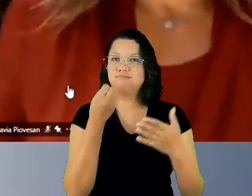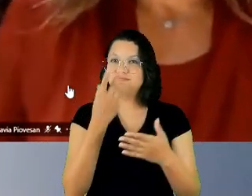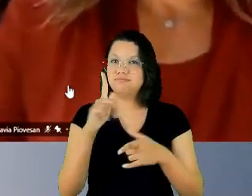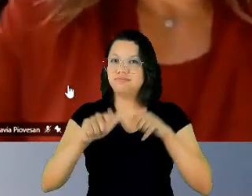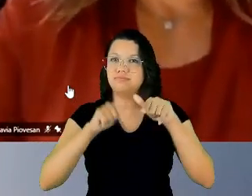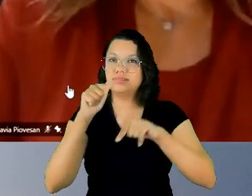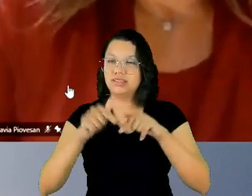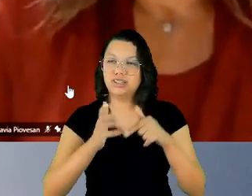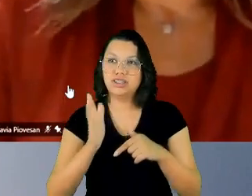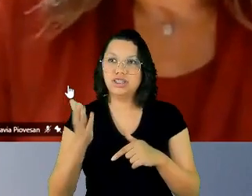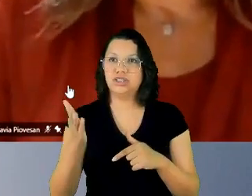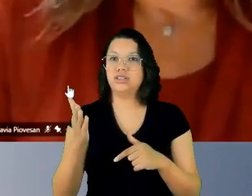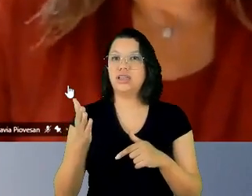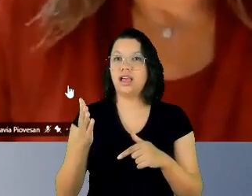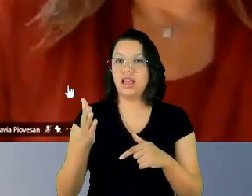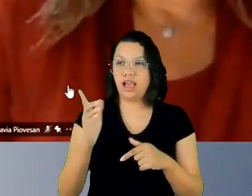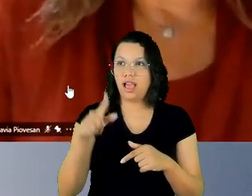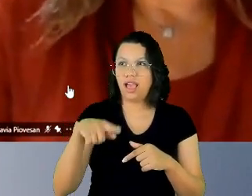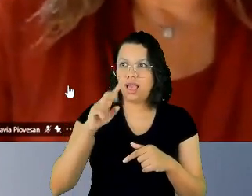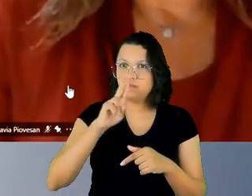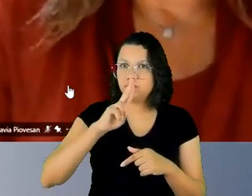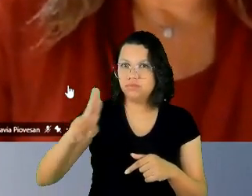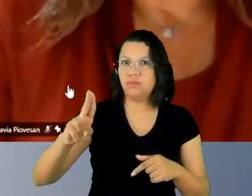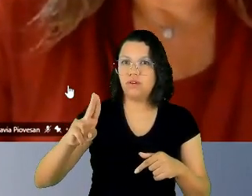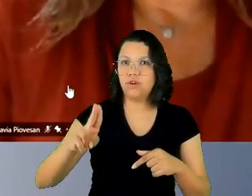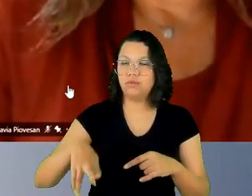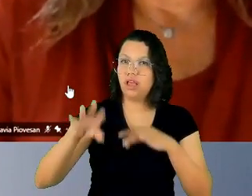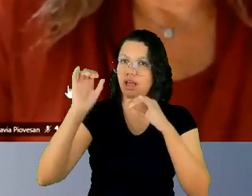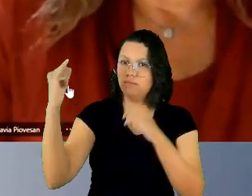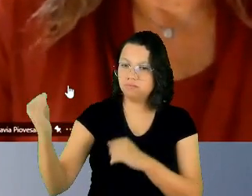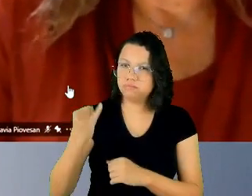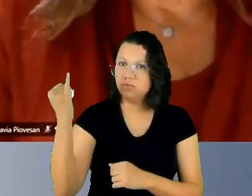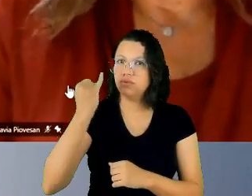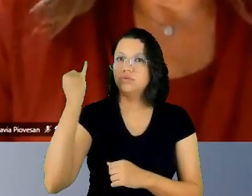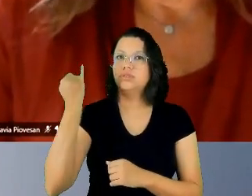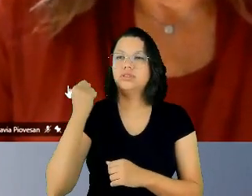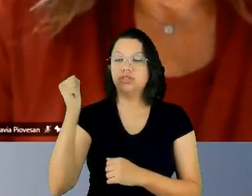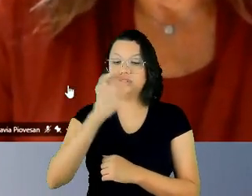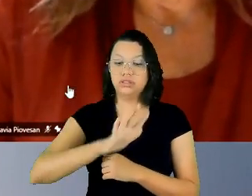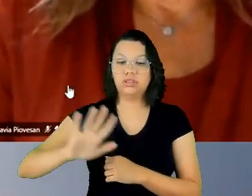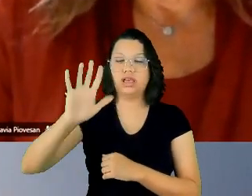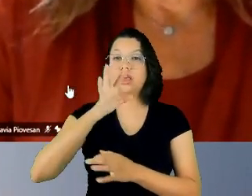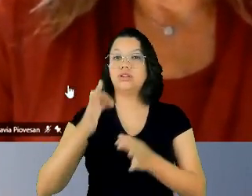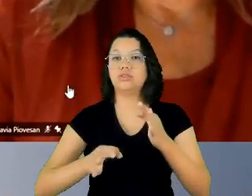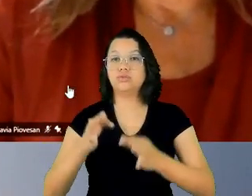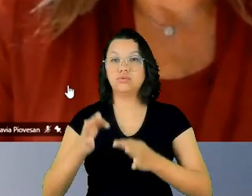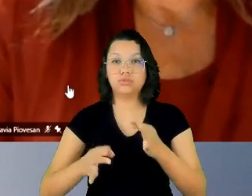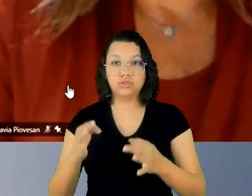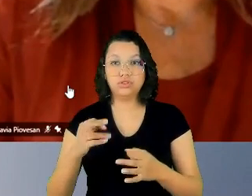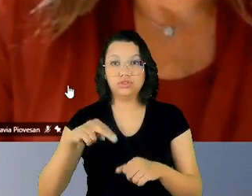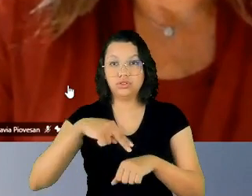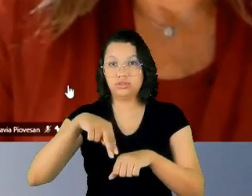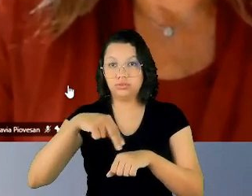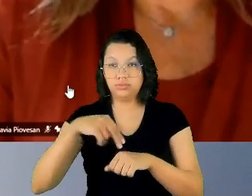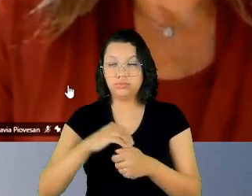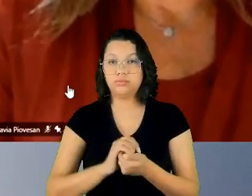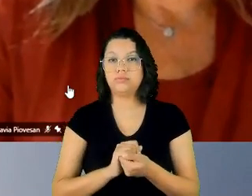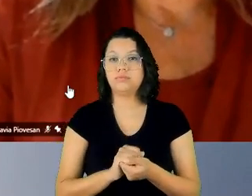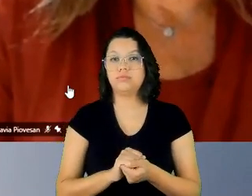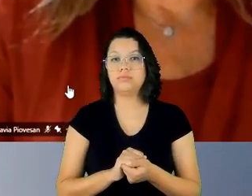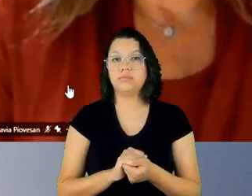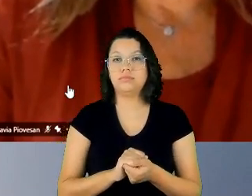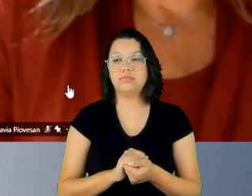destacar no cenário jurídico nacional. Entre feliz,